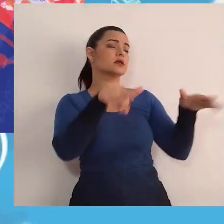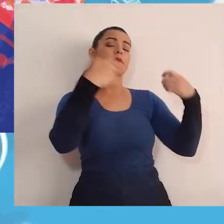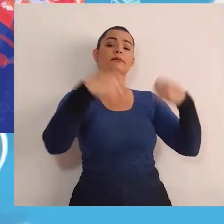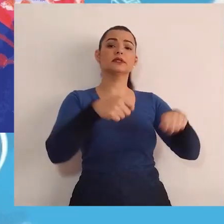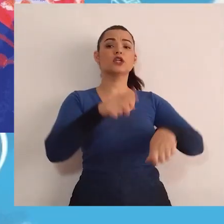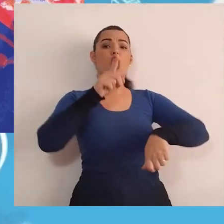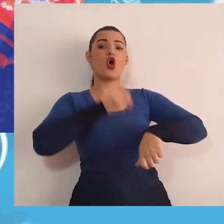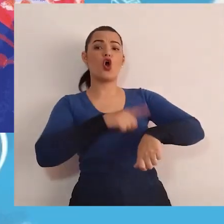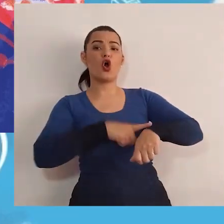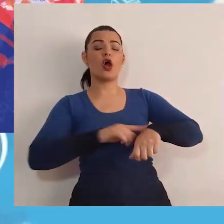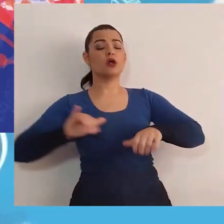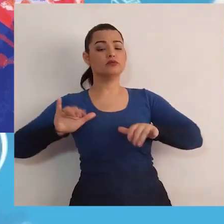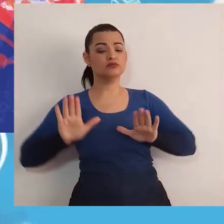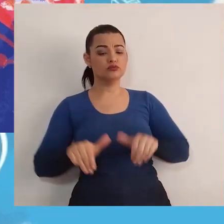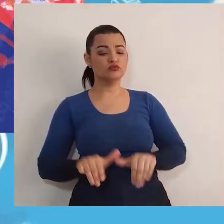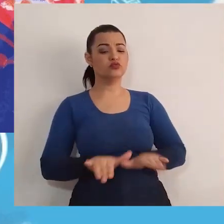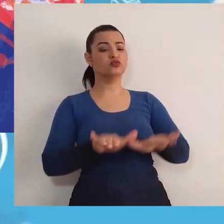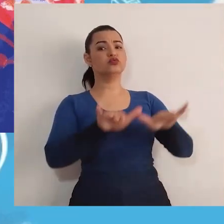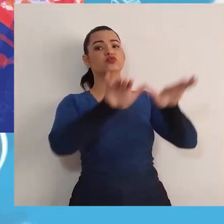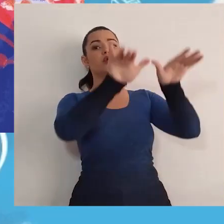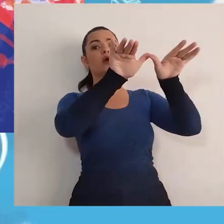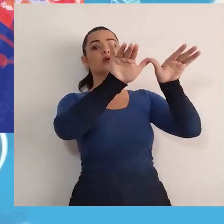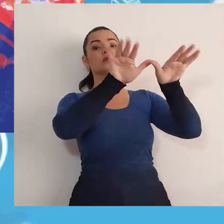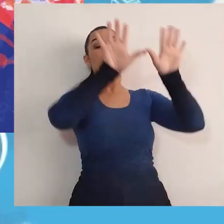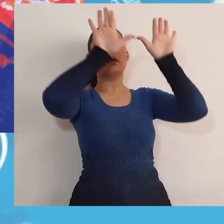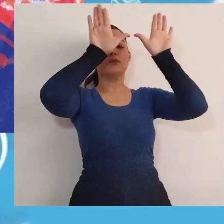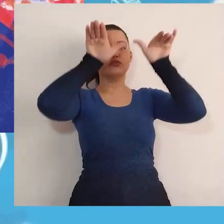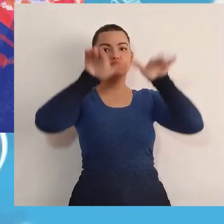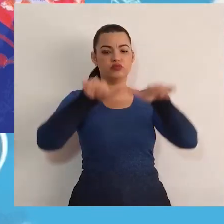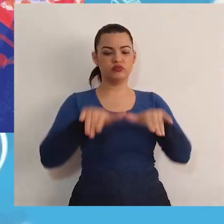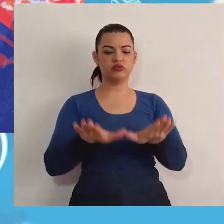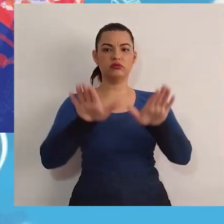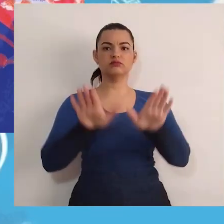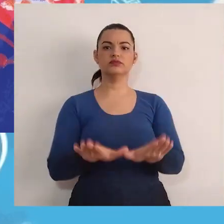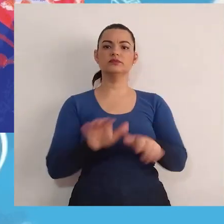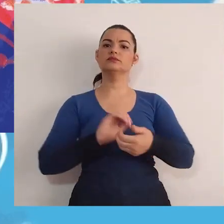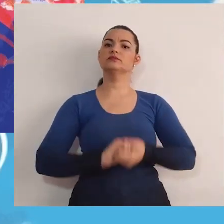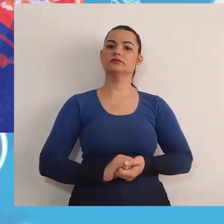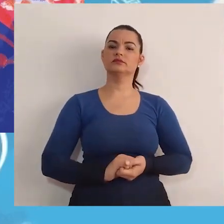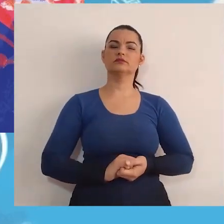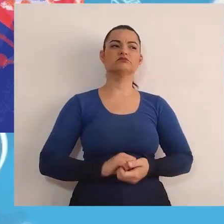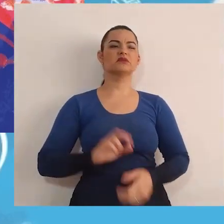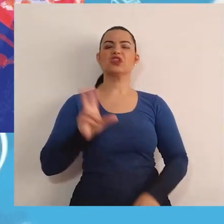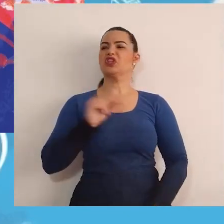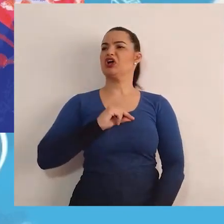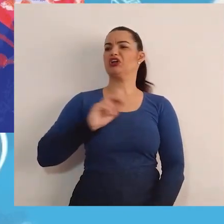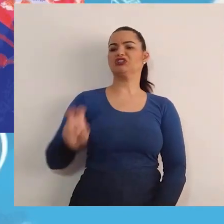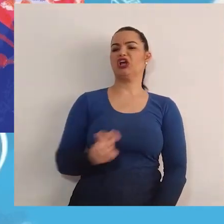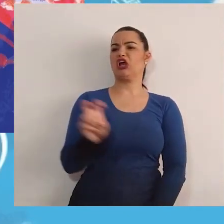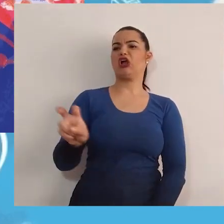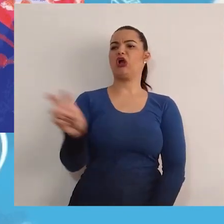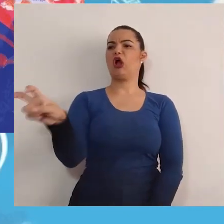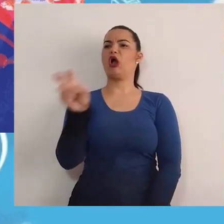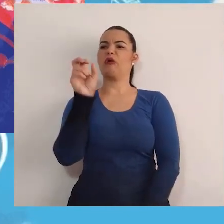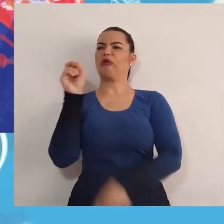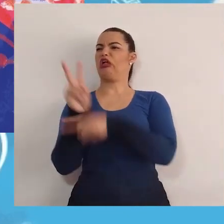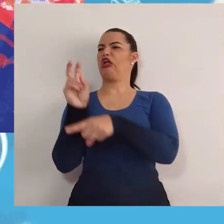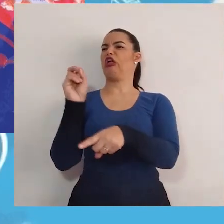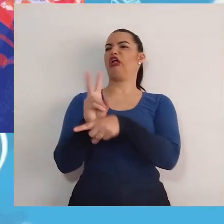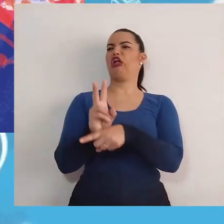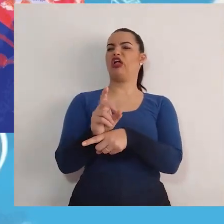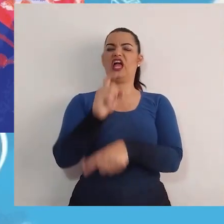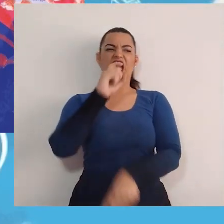para decolar e para pousar. A cobra é uma venenosa, invejosa! É o fim da